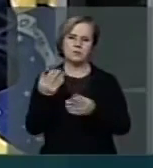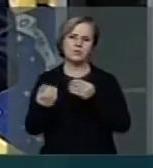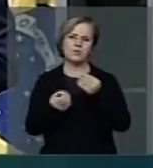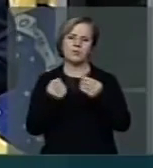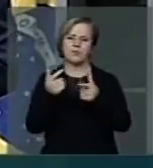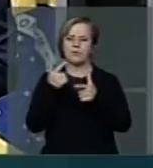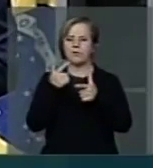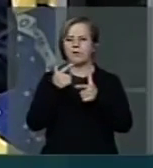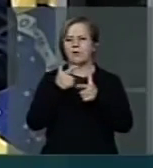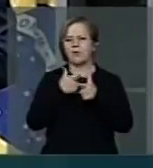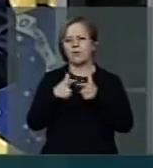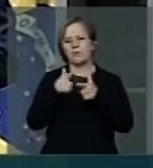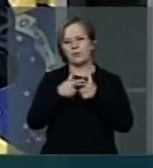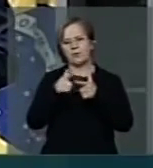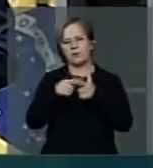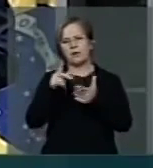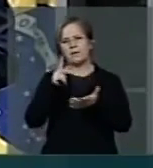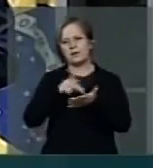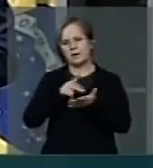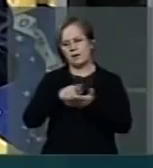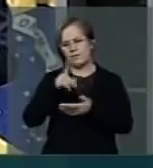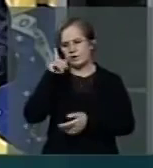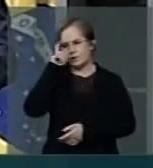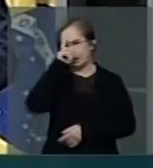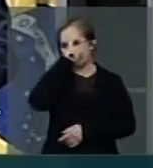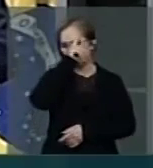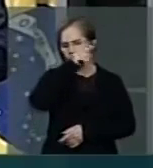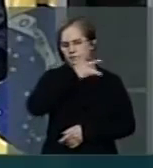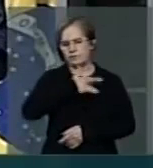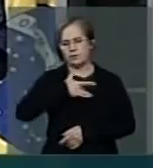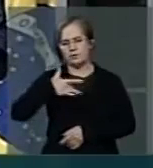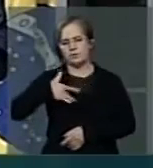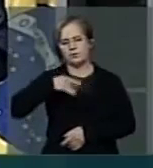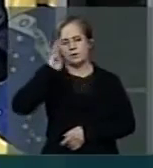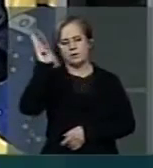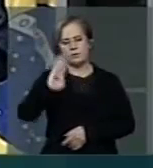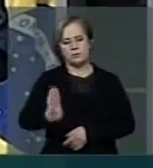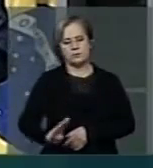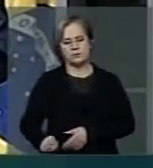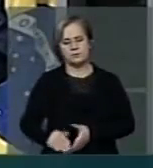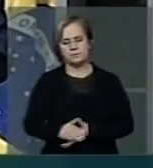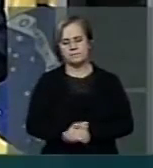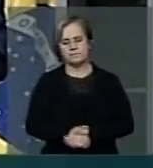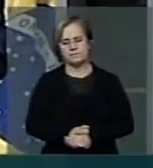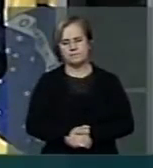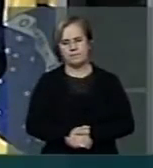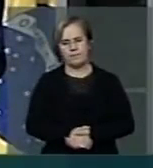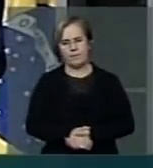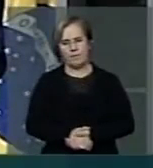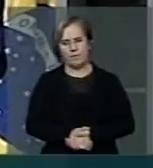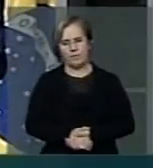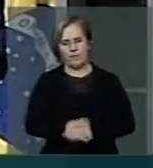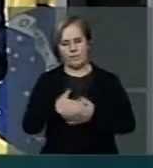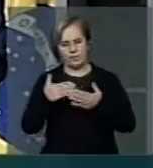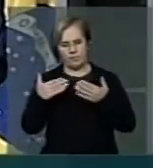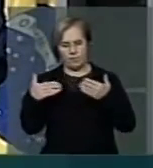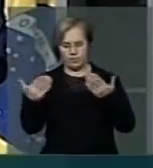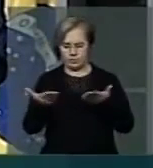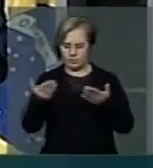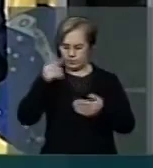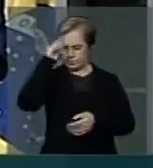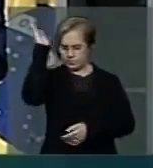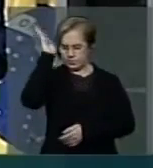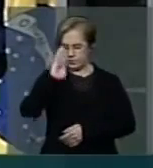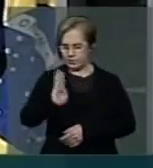problema do caos que se instala na saúde do Brasil. O Brasil afirma, o